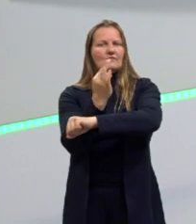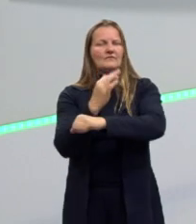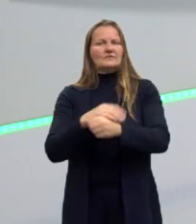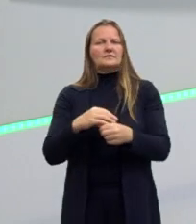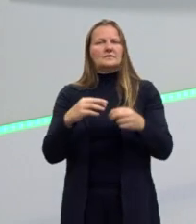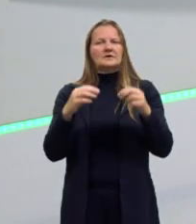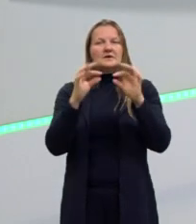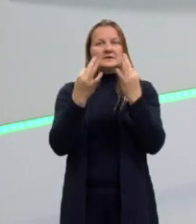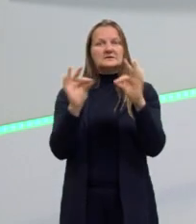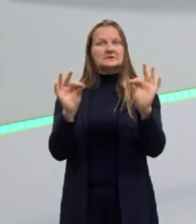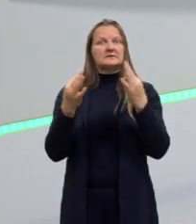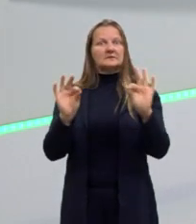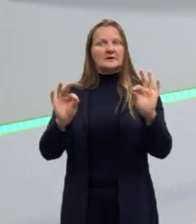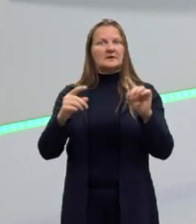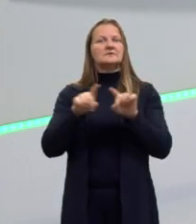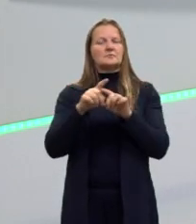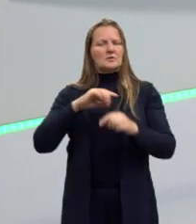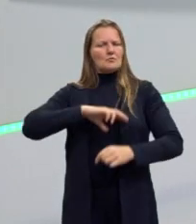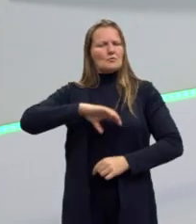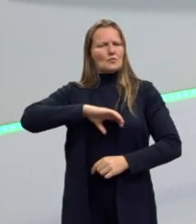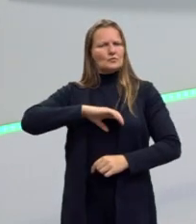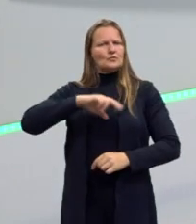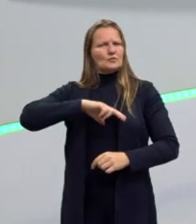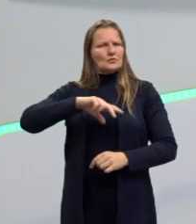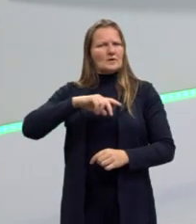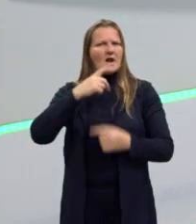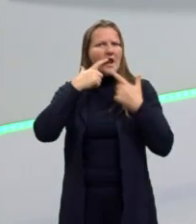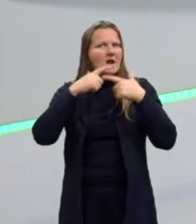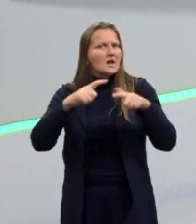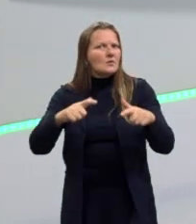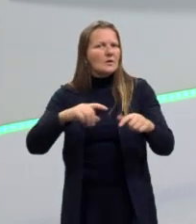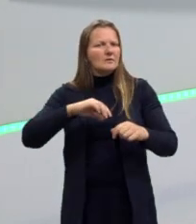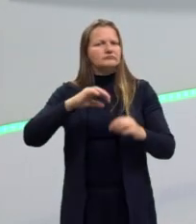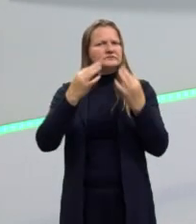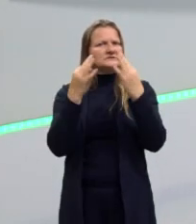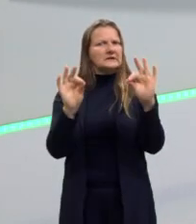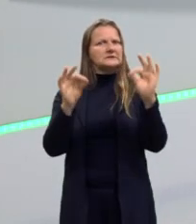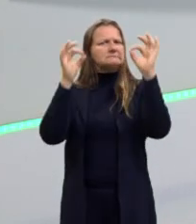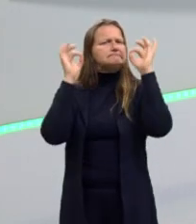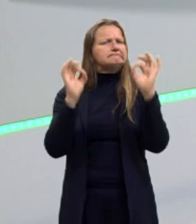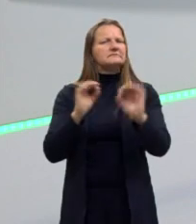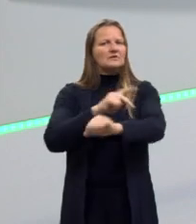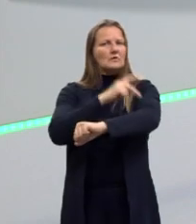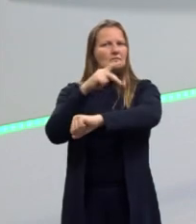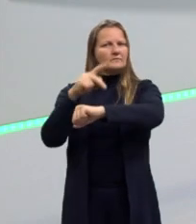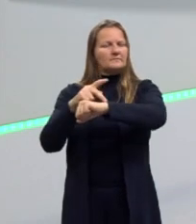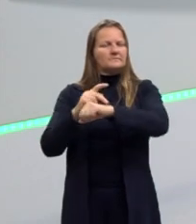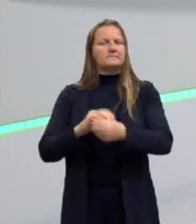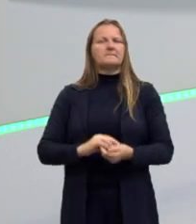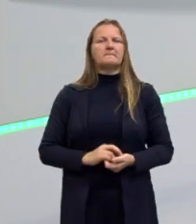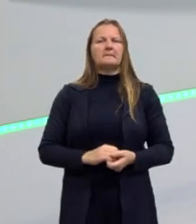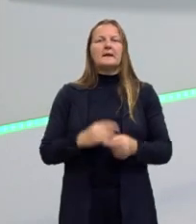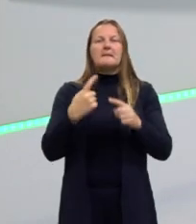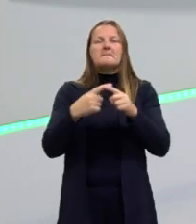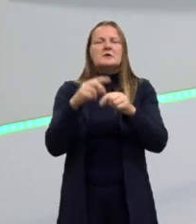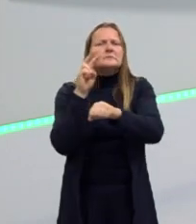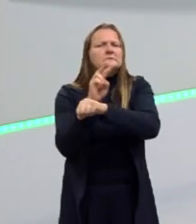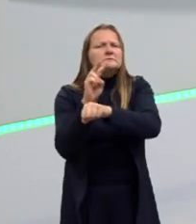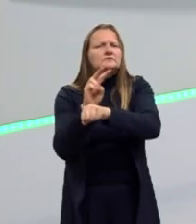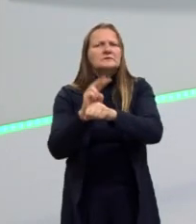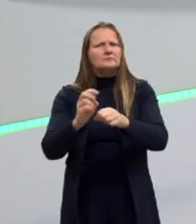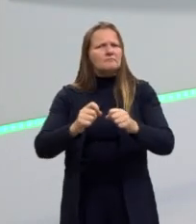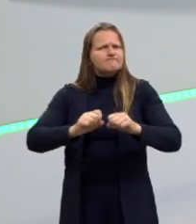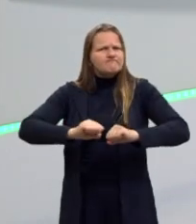da sintaxe, com a questão da língua portuguesa. Então, por conta disso, eles são antirromânticos, porque eles têm um cuidado até